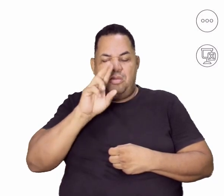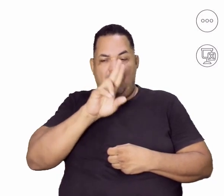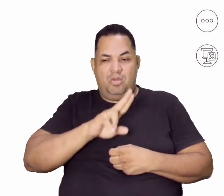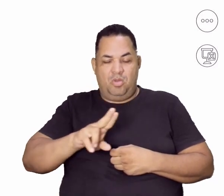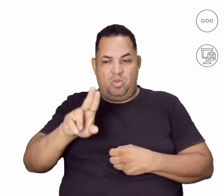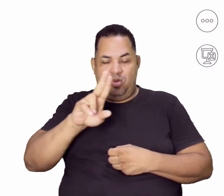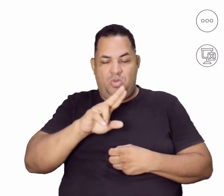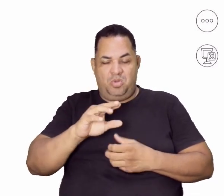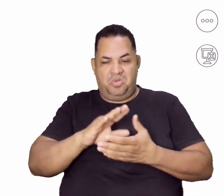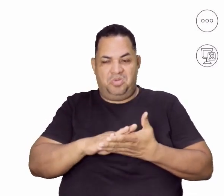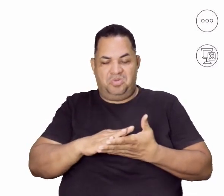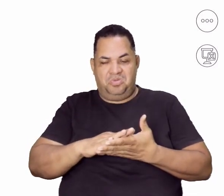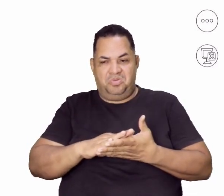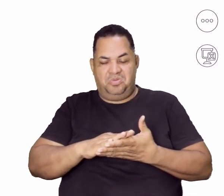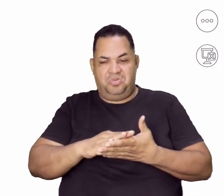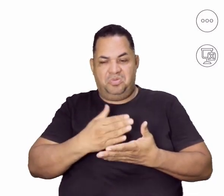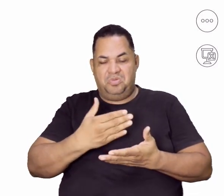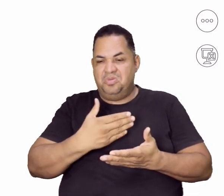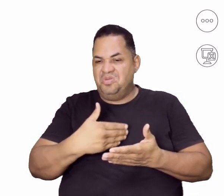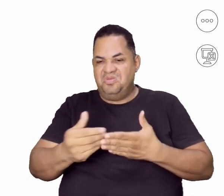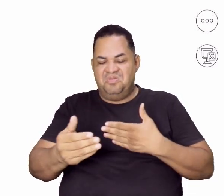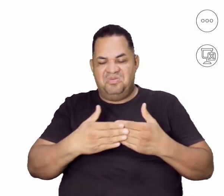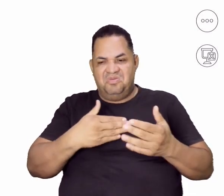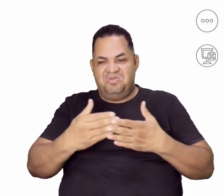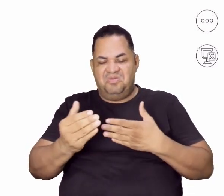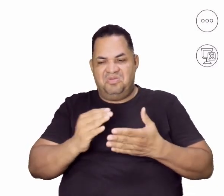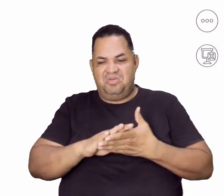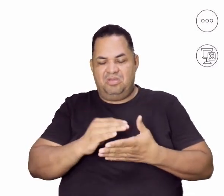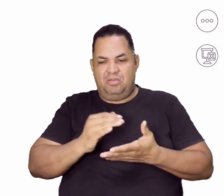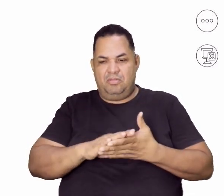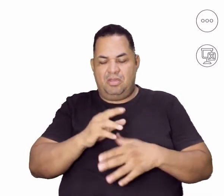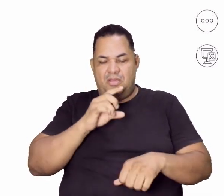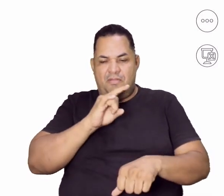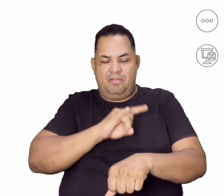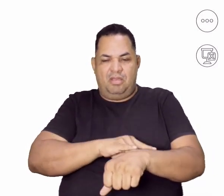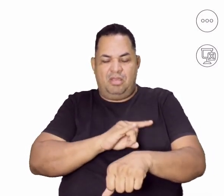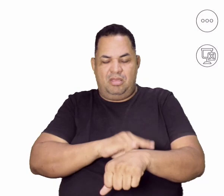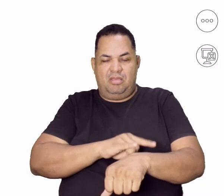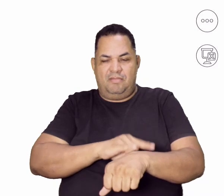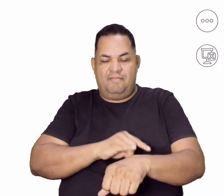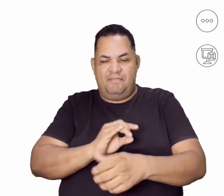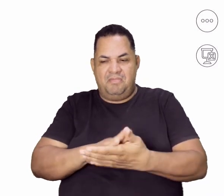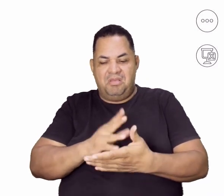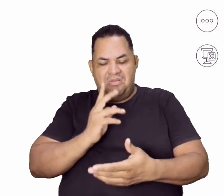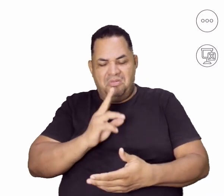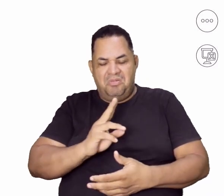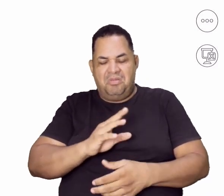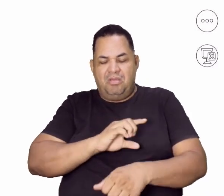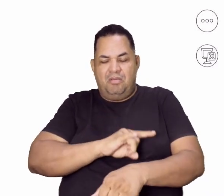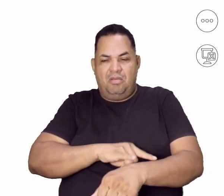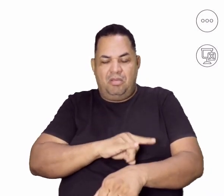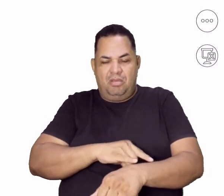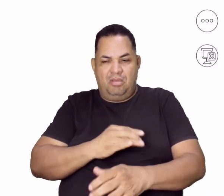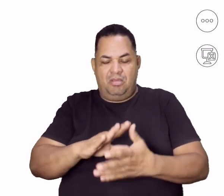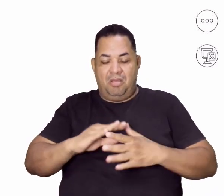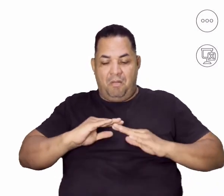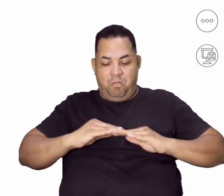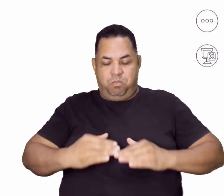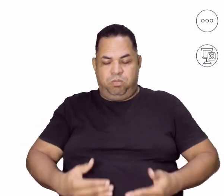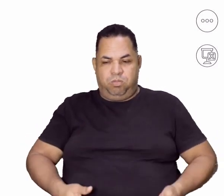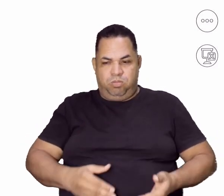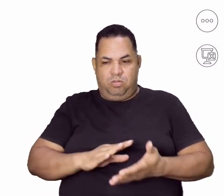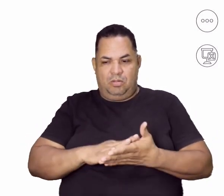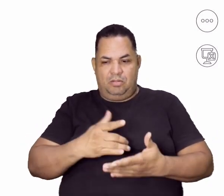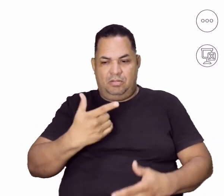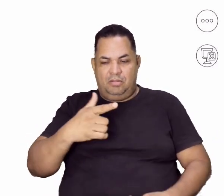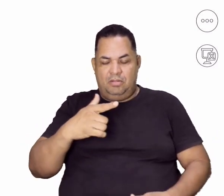indiscriminado aí de diuréticos, né? De laxantes. Pra quê? Pra limpar esse intestino, pra limpar esse estômago, pra limpar essa barriga, pra